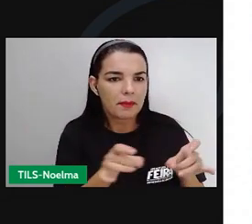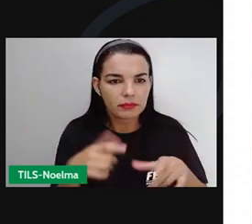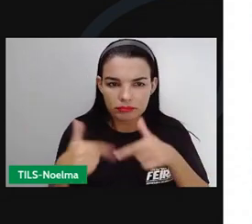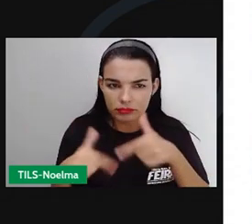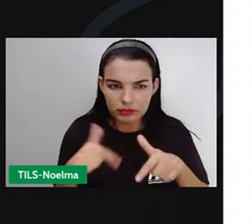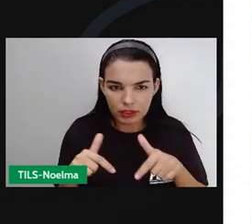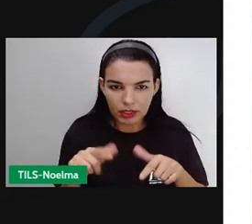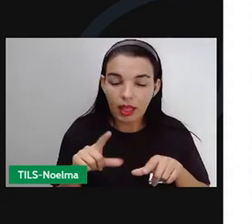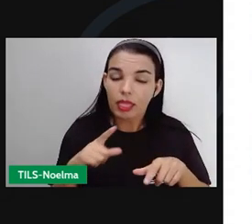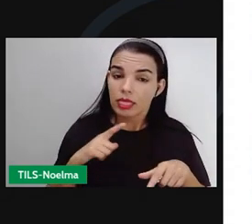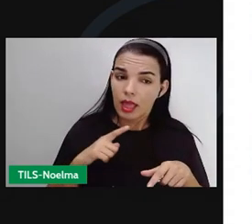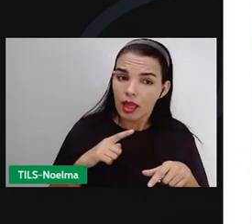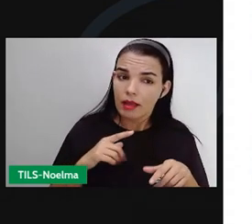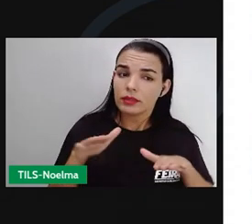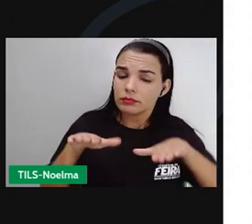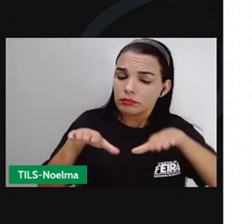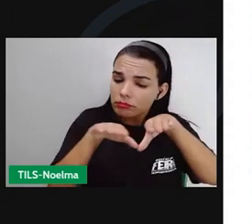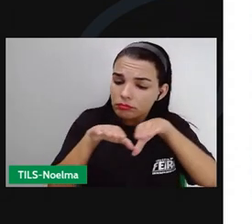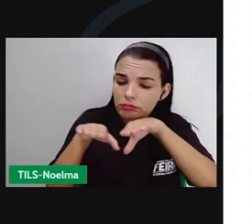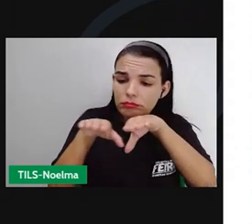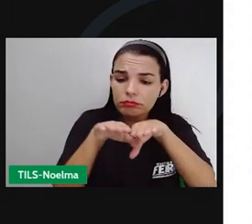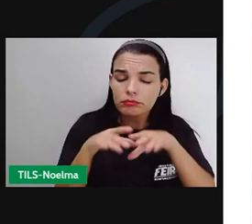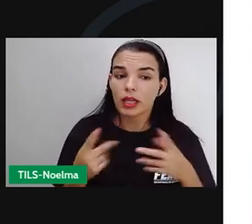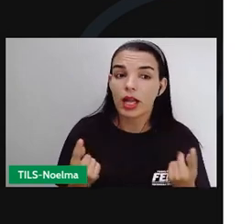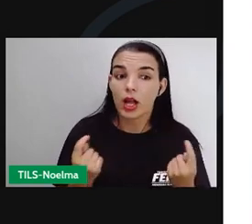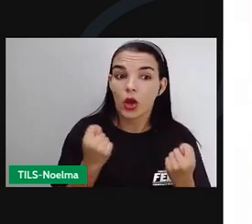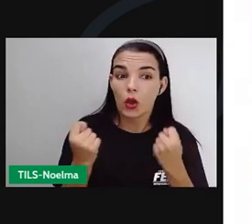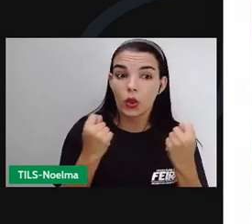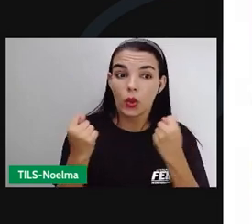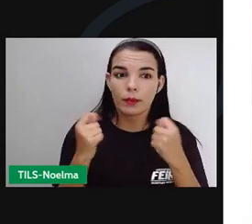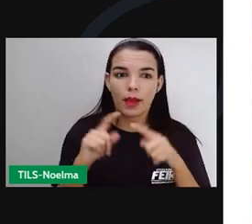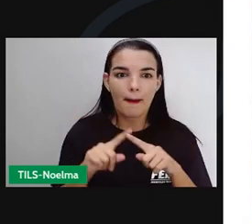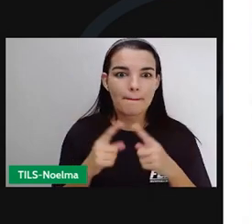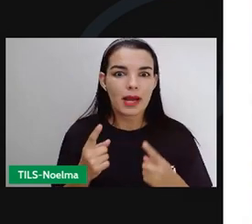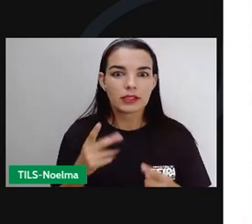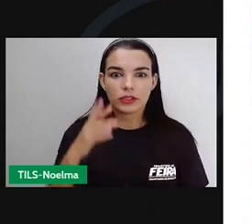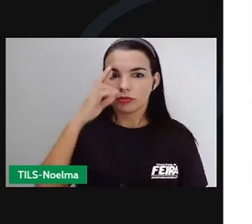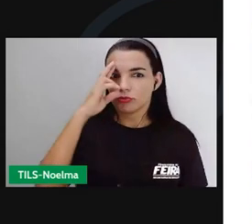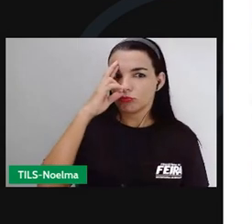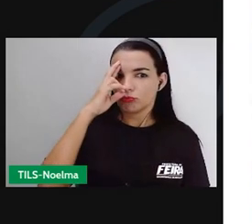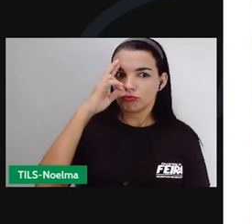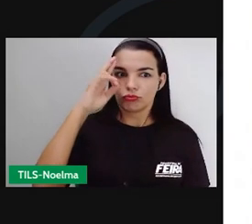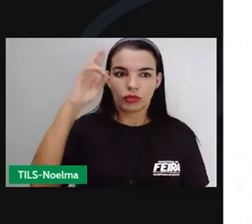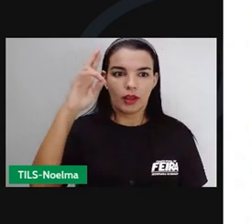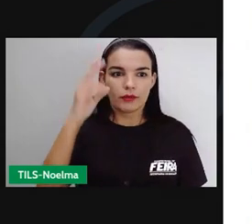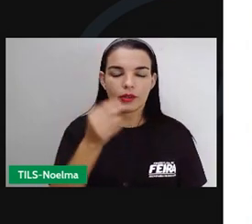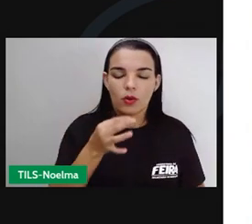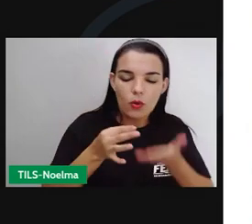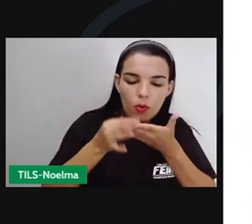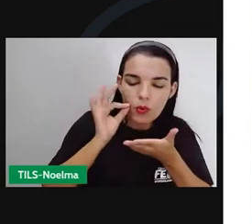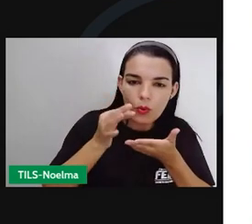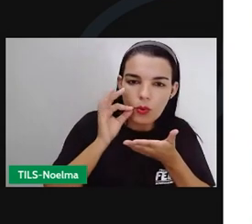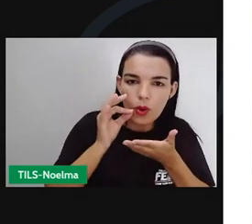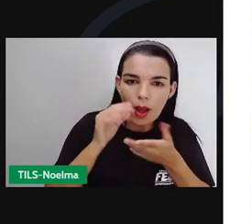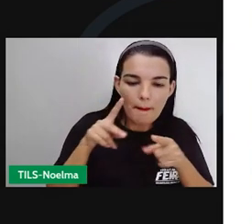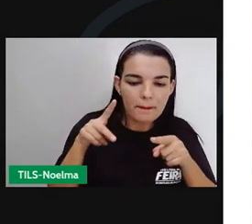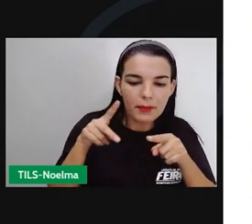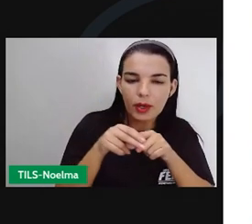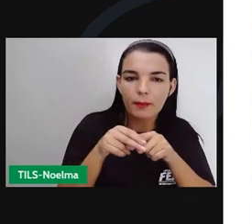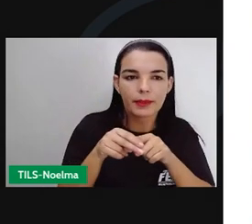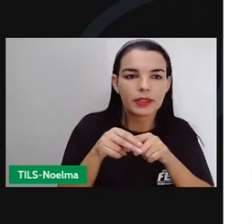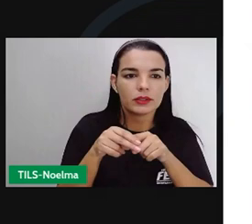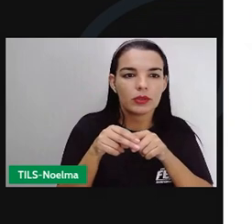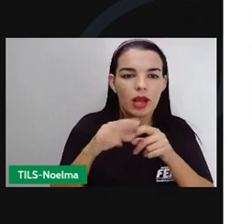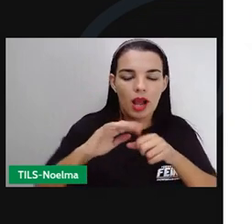econômica. Mas os barões do café, que estavam proibidos de aumentar a produção, fizeram justamente o